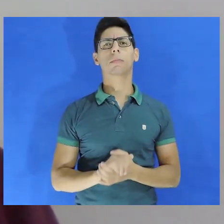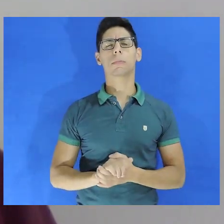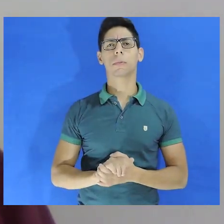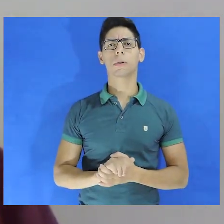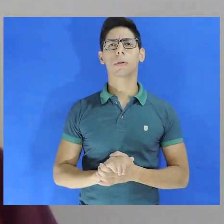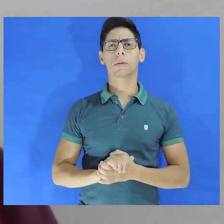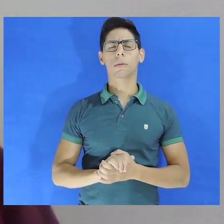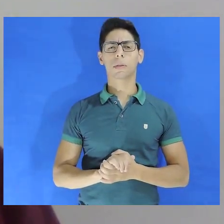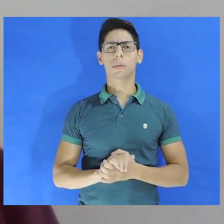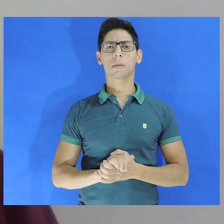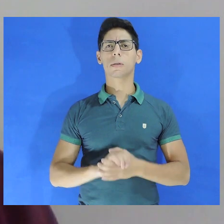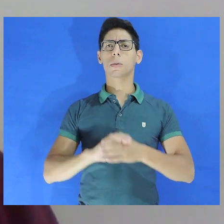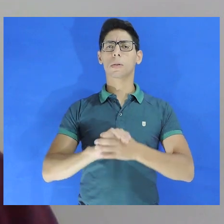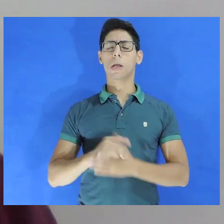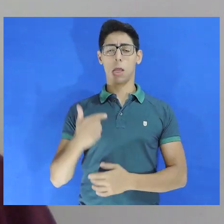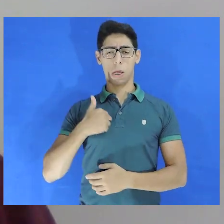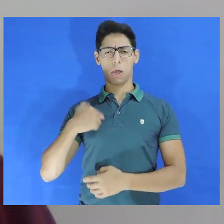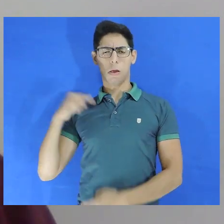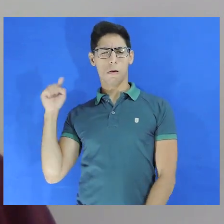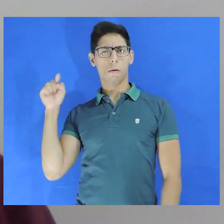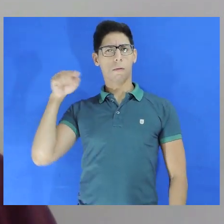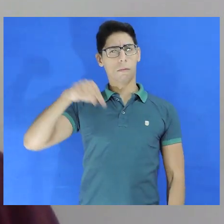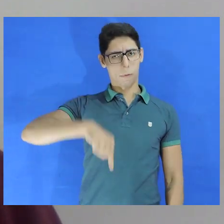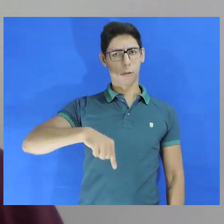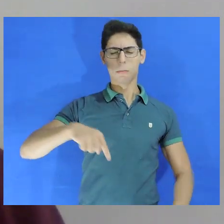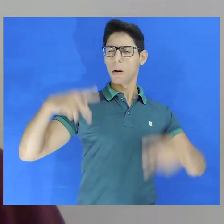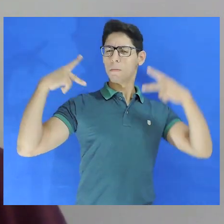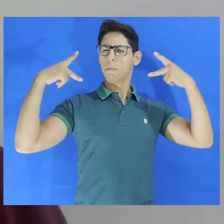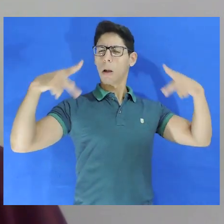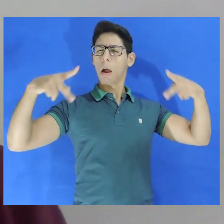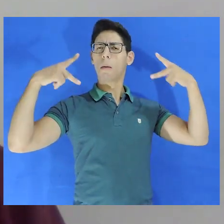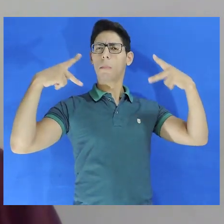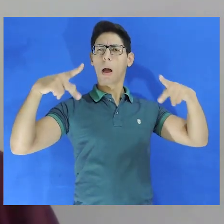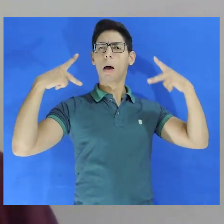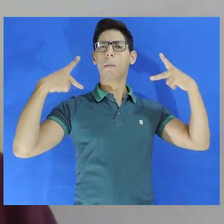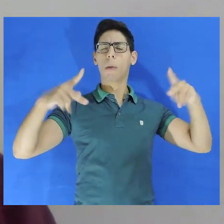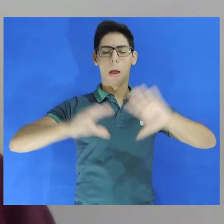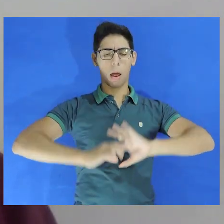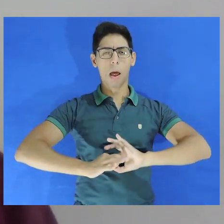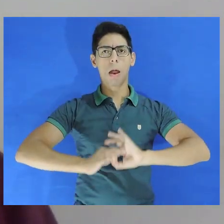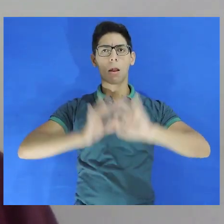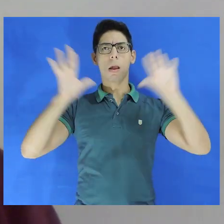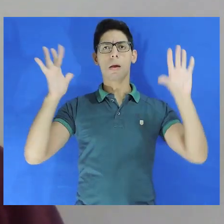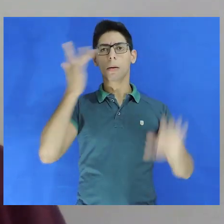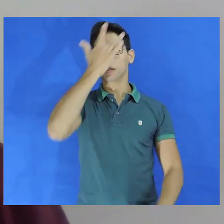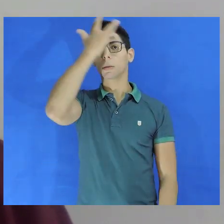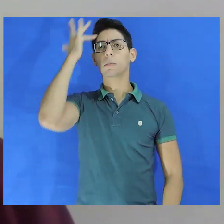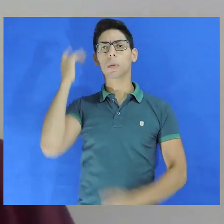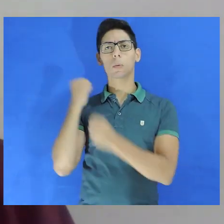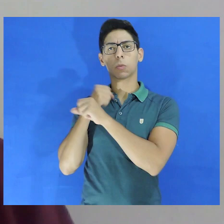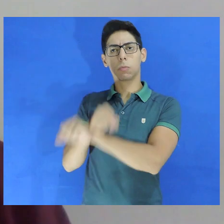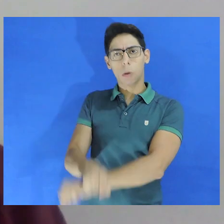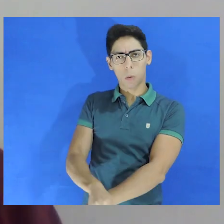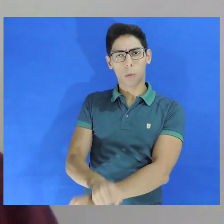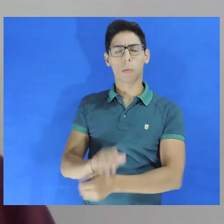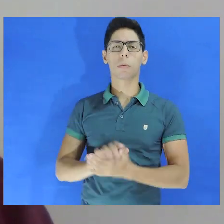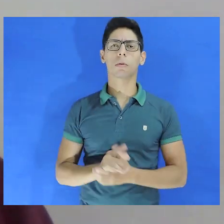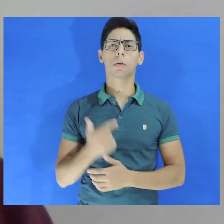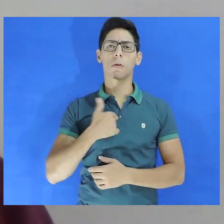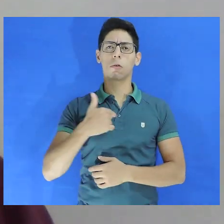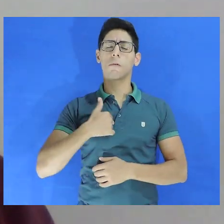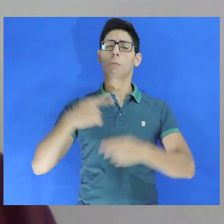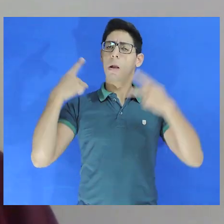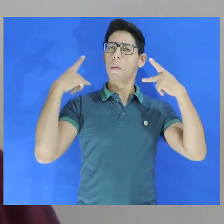Nazaré o seu programa de missão. Eu vim para proclamar a liberdade aos prisioneiros.